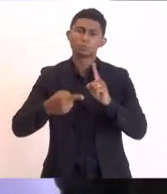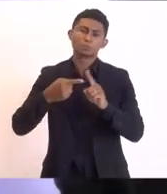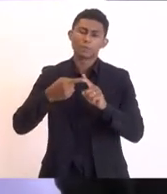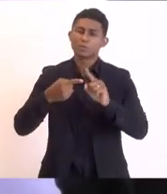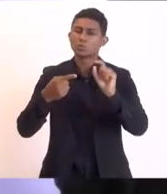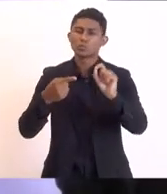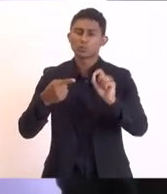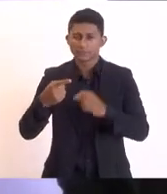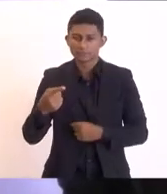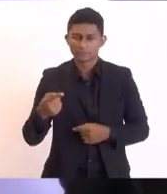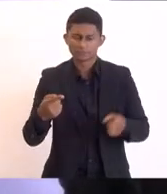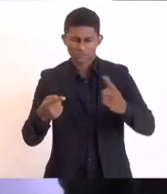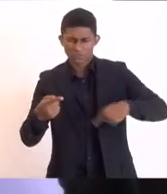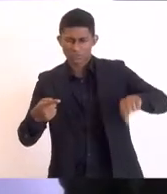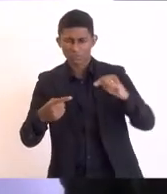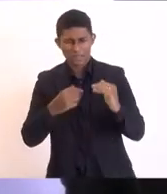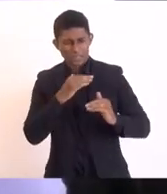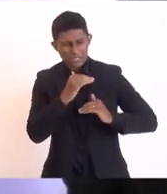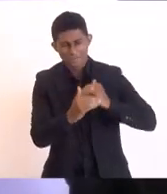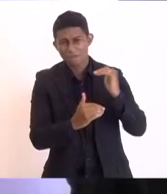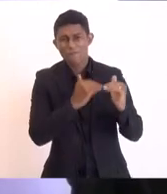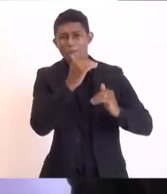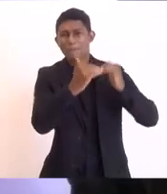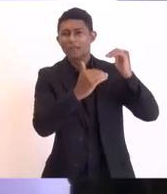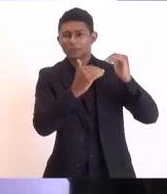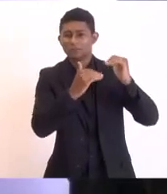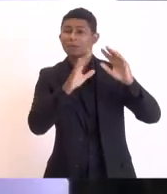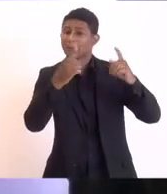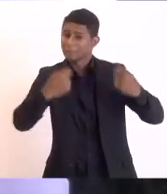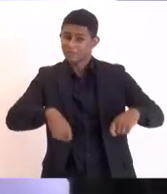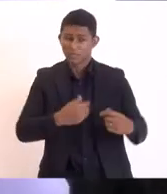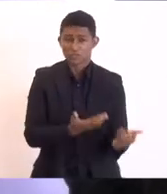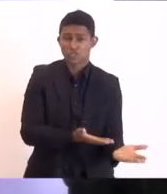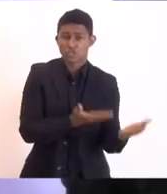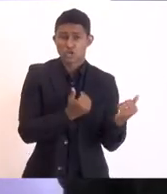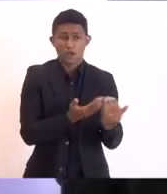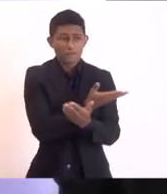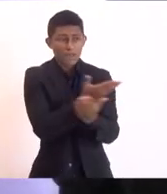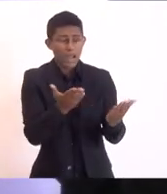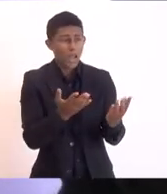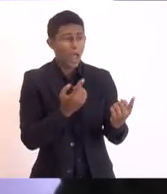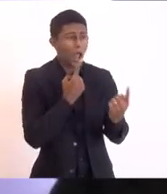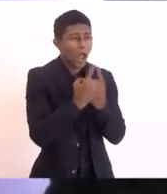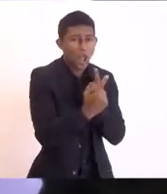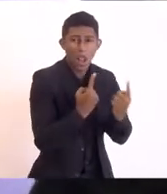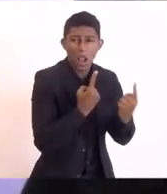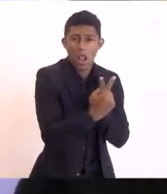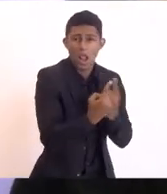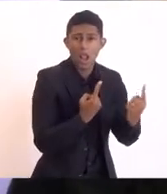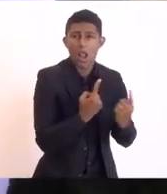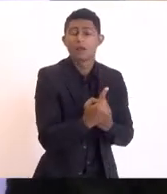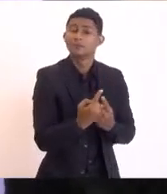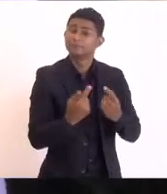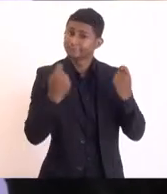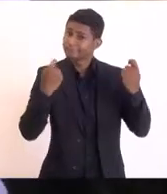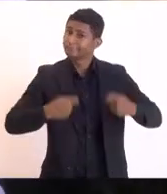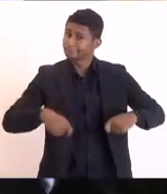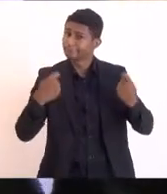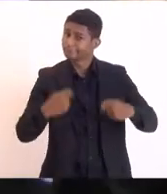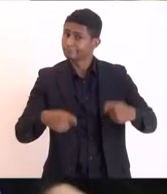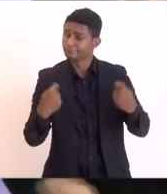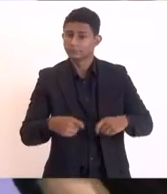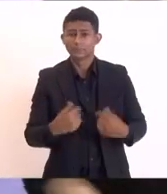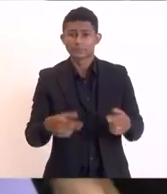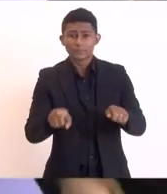não podemos ter desenvolvimento sem conversar com os jovens nós não podemos ter desenvolvimento sem mostrar a